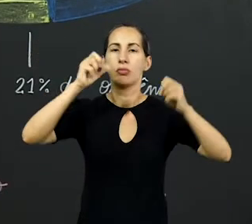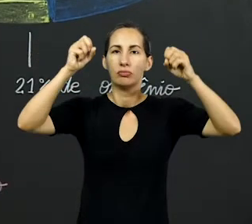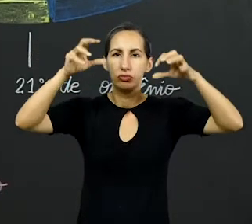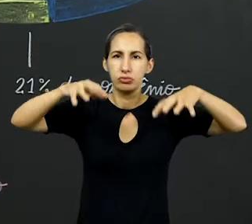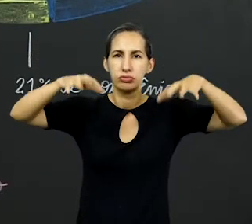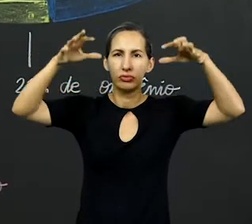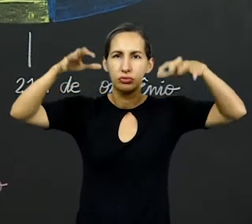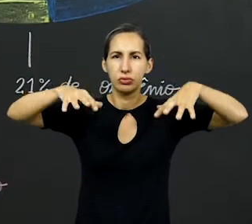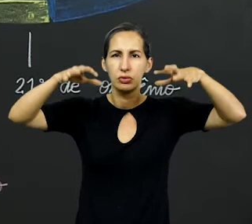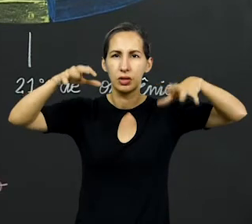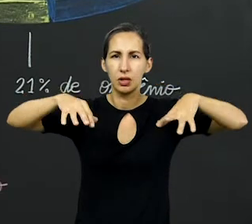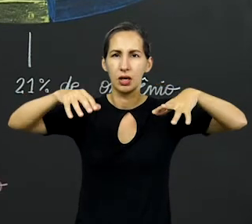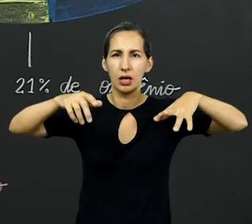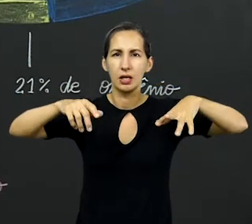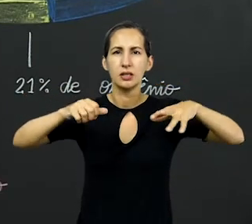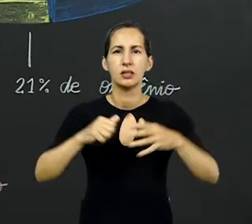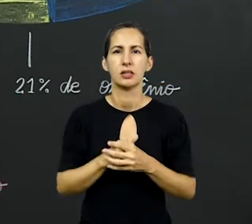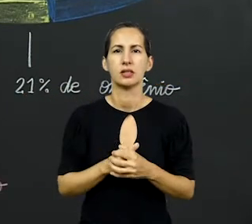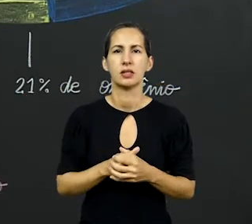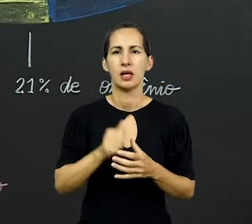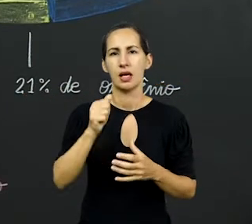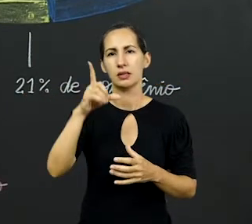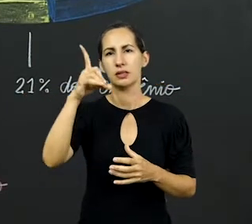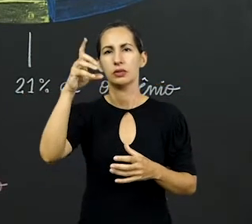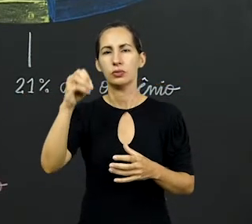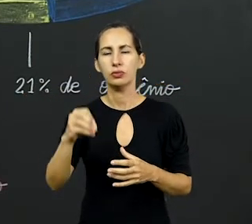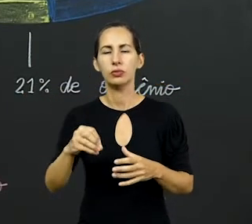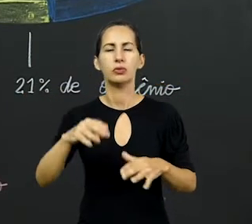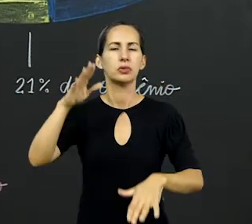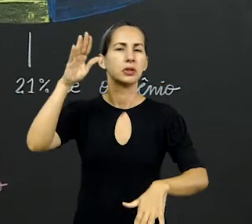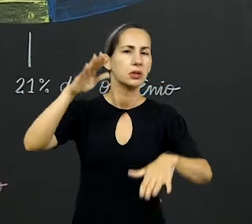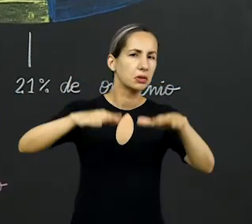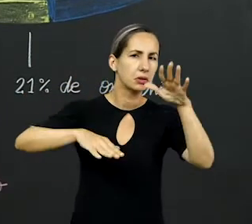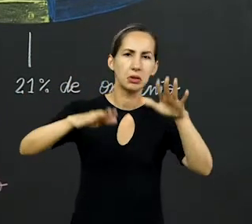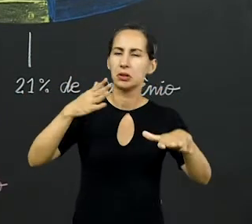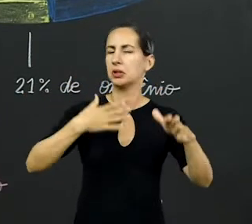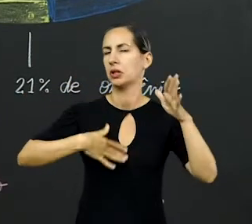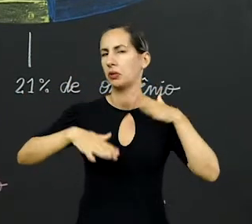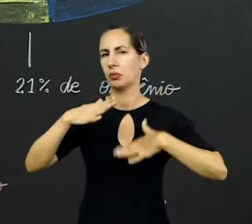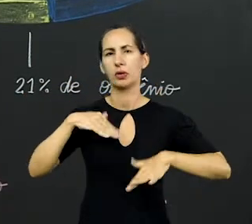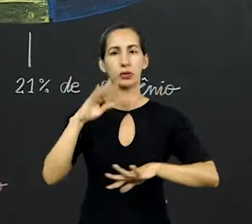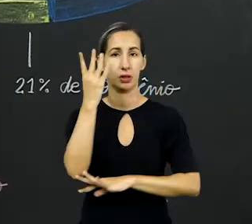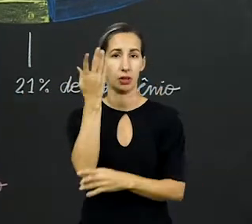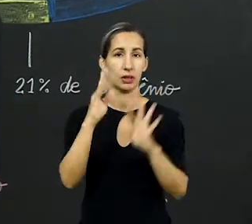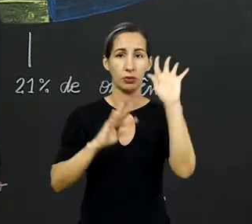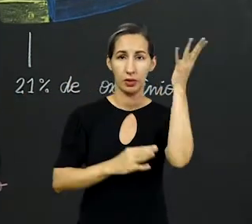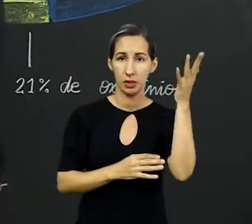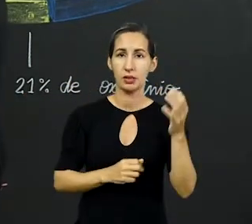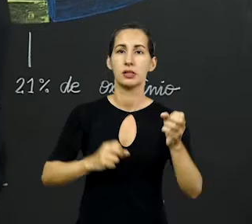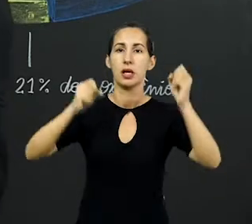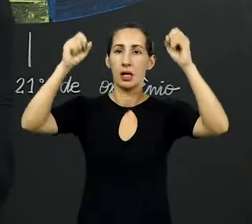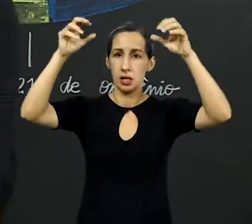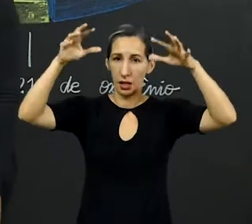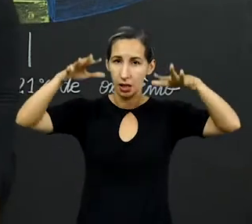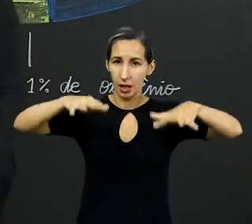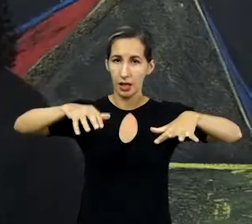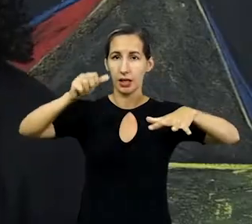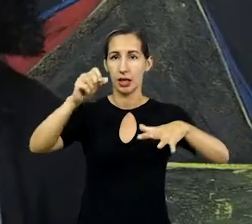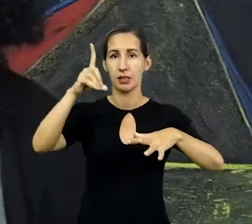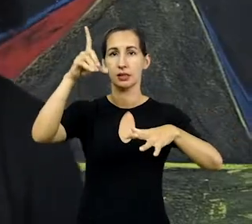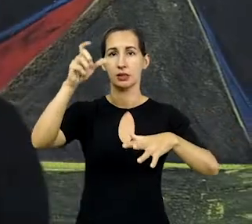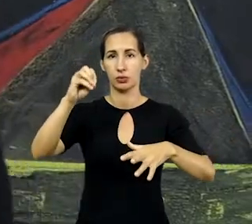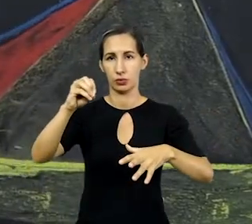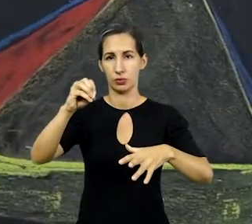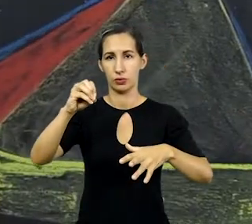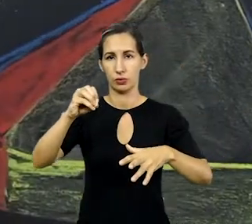invés de uma chuva cair com uma acidez leve, suportável para a natureza, essa chuva cai muito ácida.